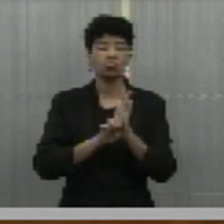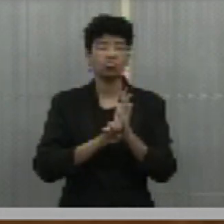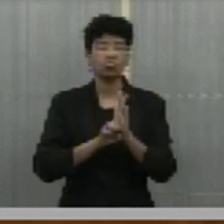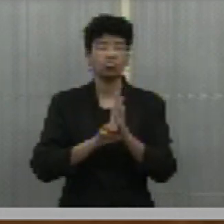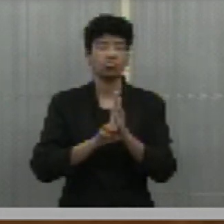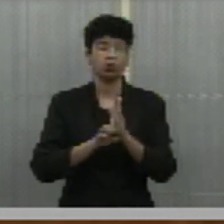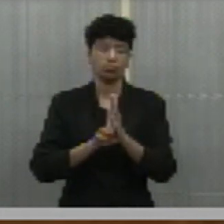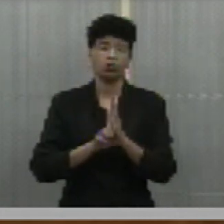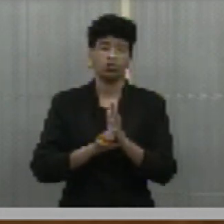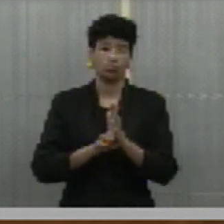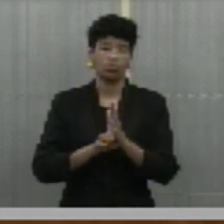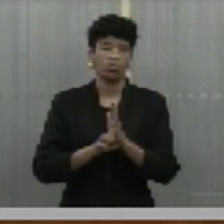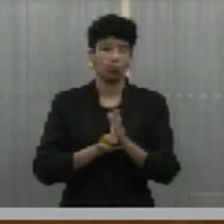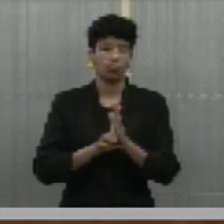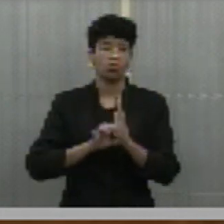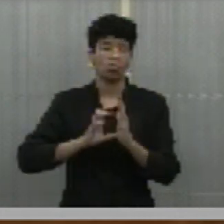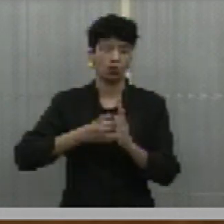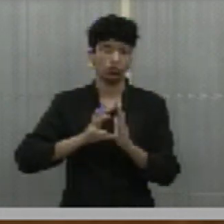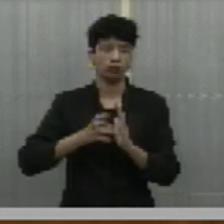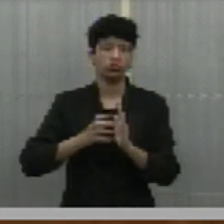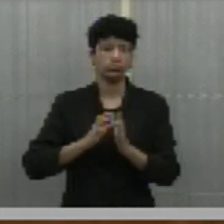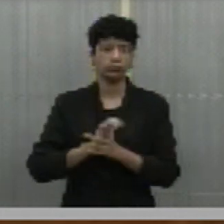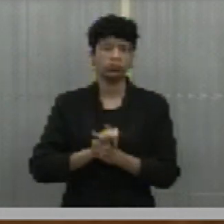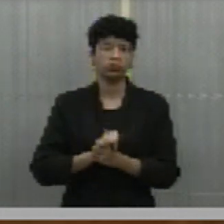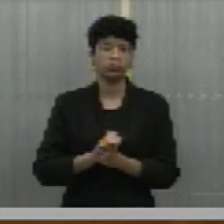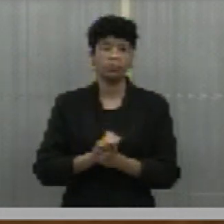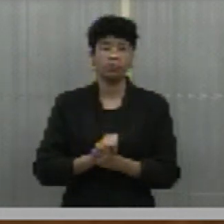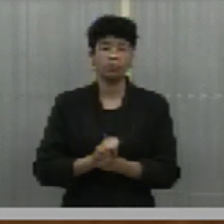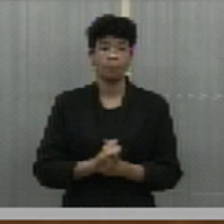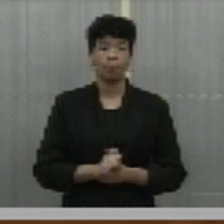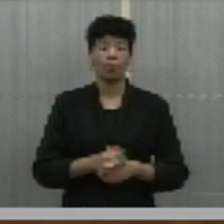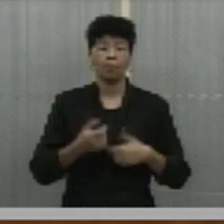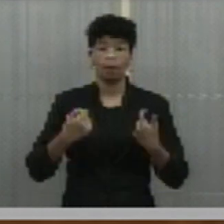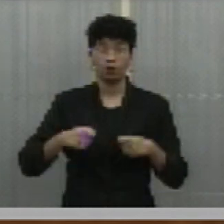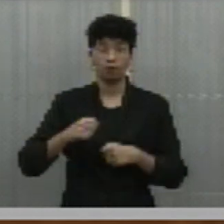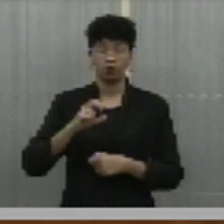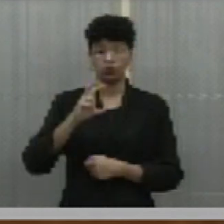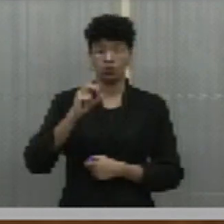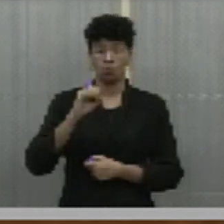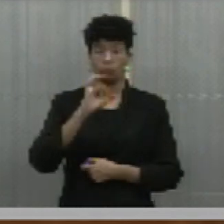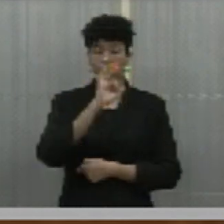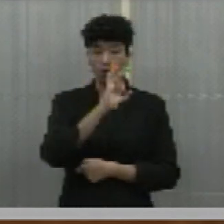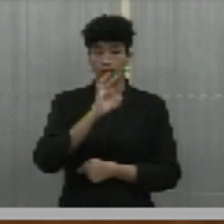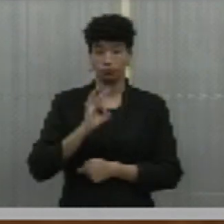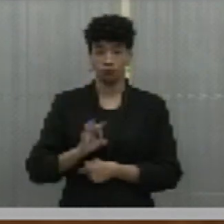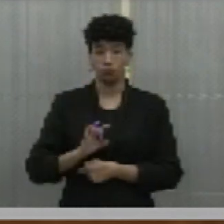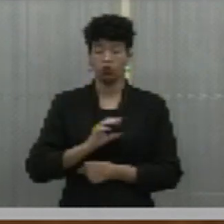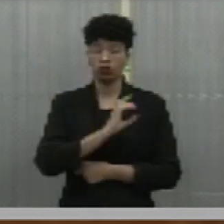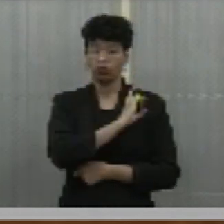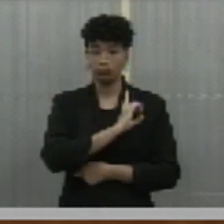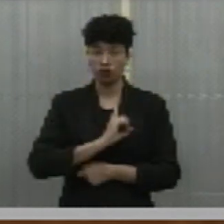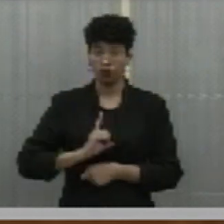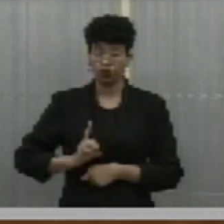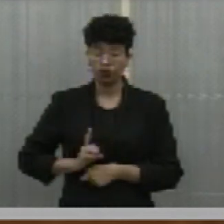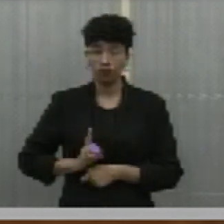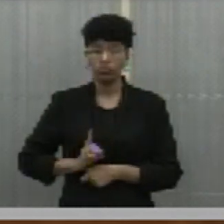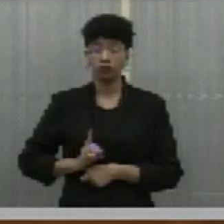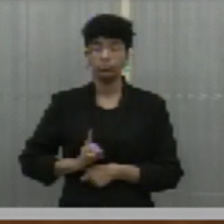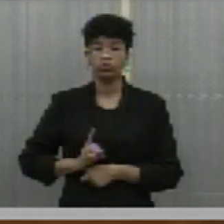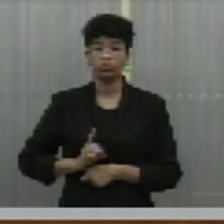Franzé, em que recomenda que 50% dos parlamentares, tanto